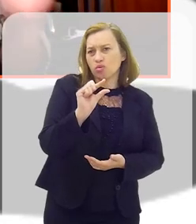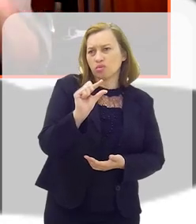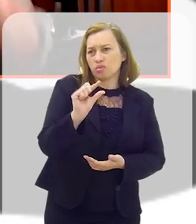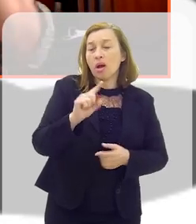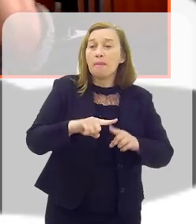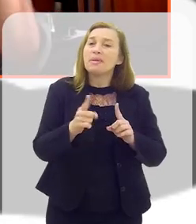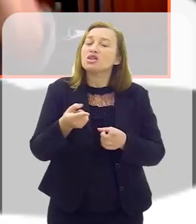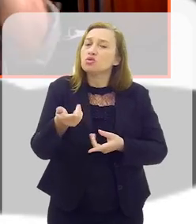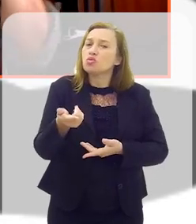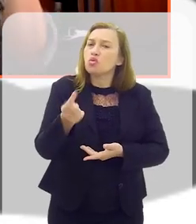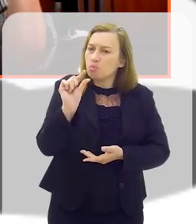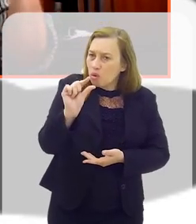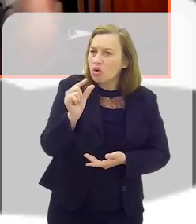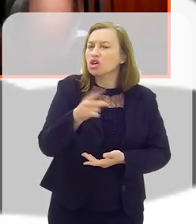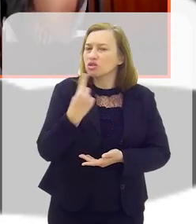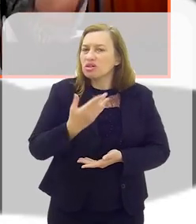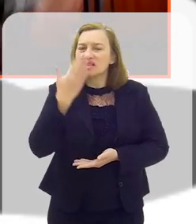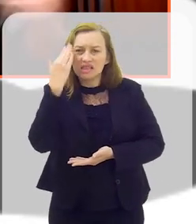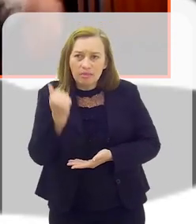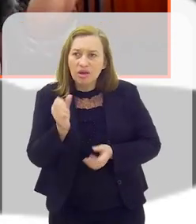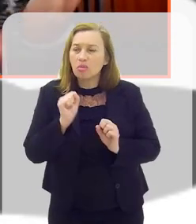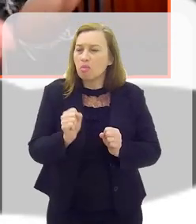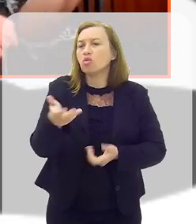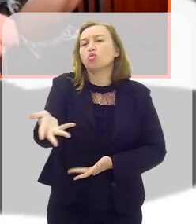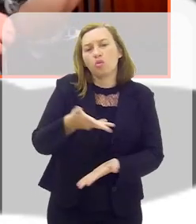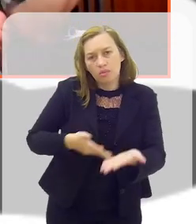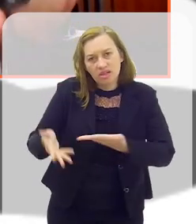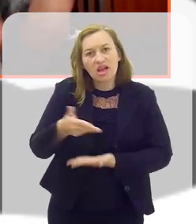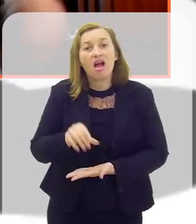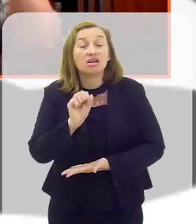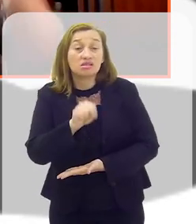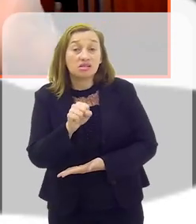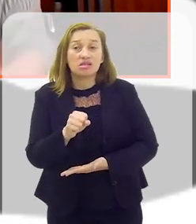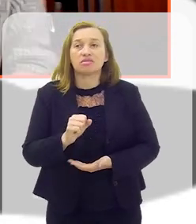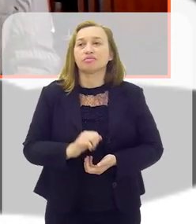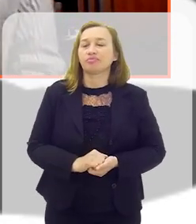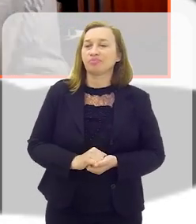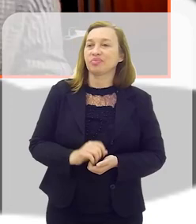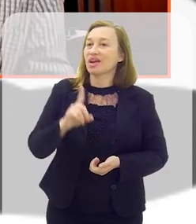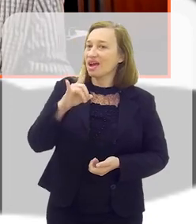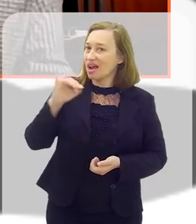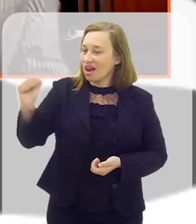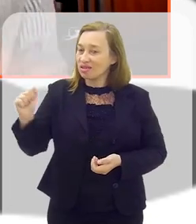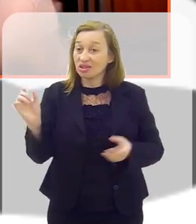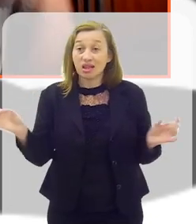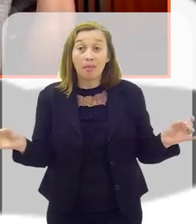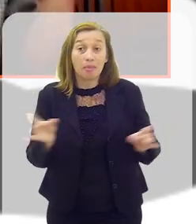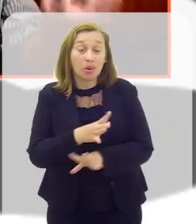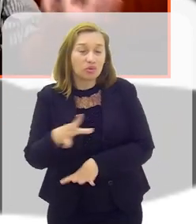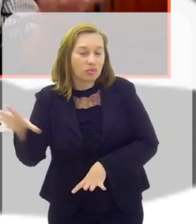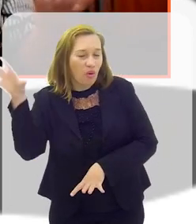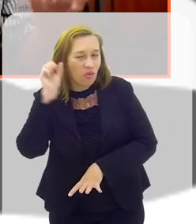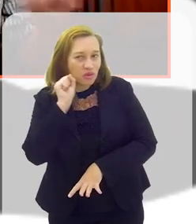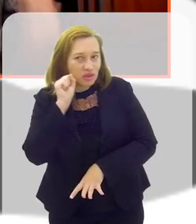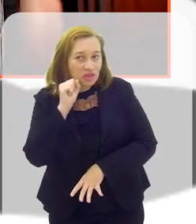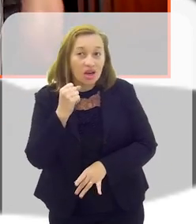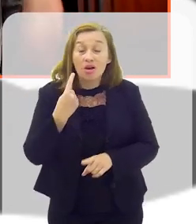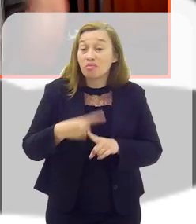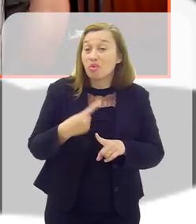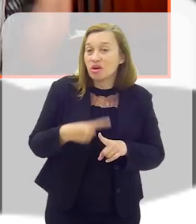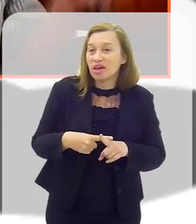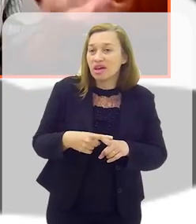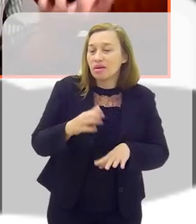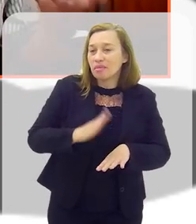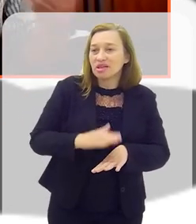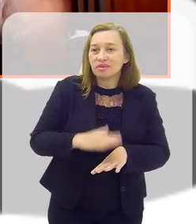Mas esse pouco que a gente sabe, gente pode compartilhar. E, sobretudo, Cláudia, está pronto para ouvir. Porque cada